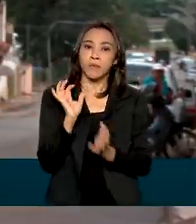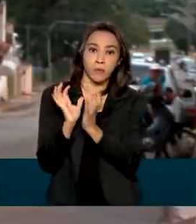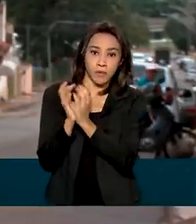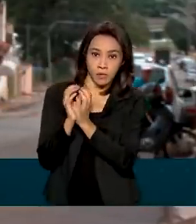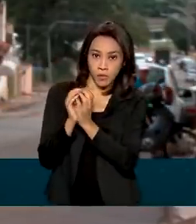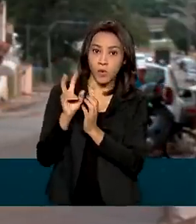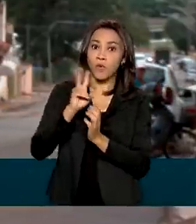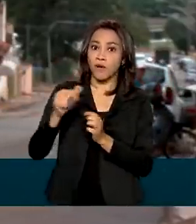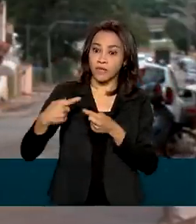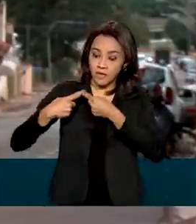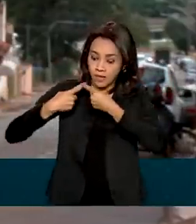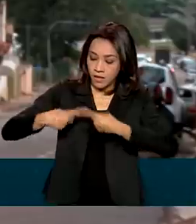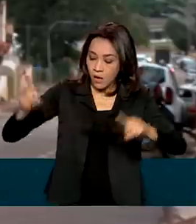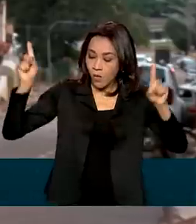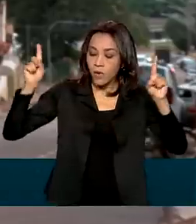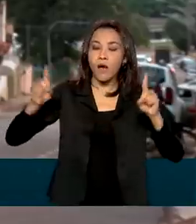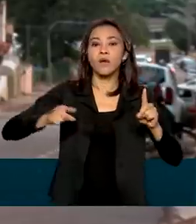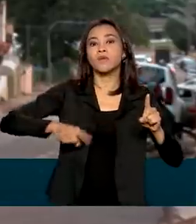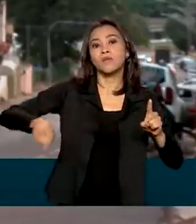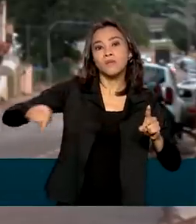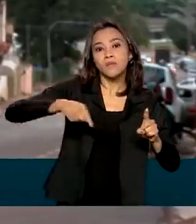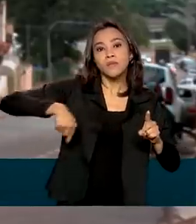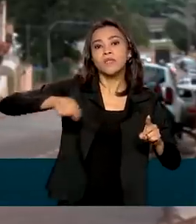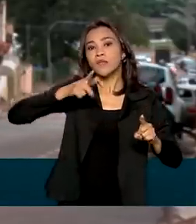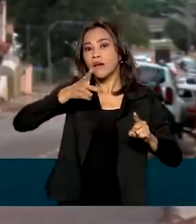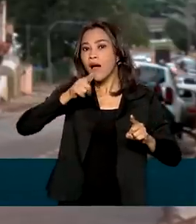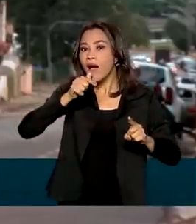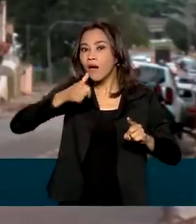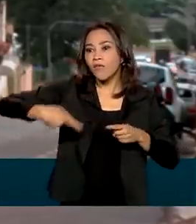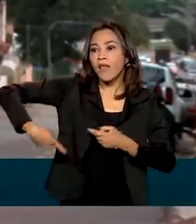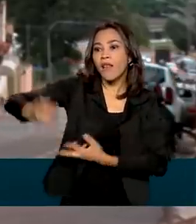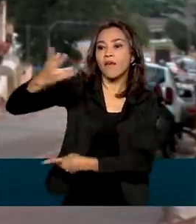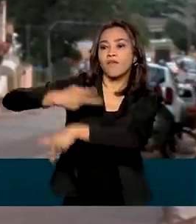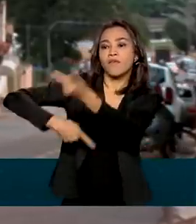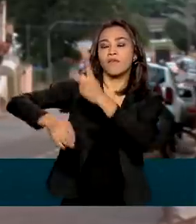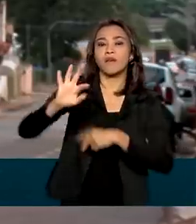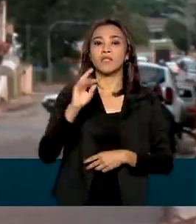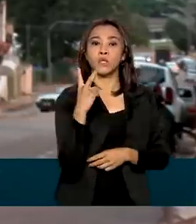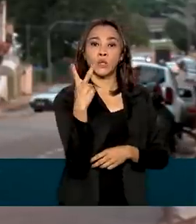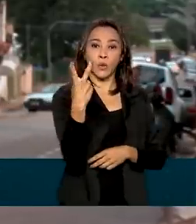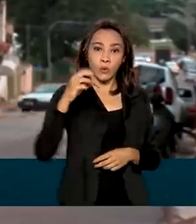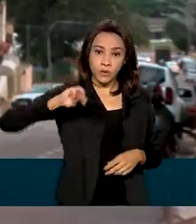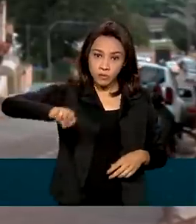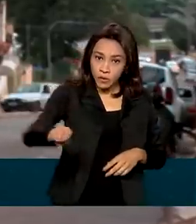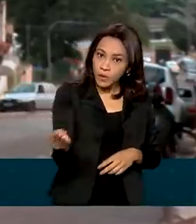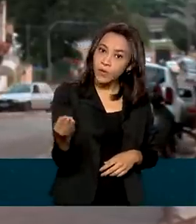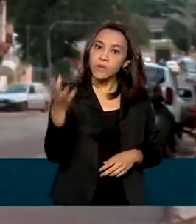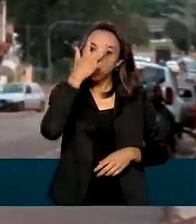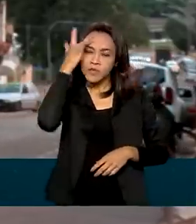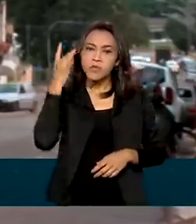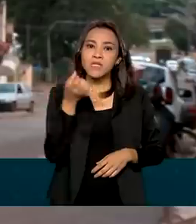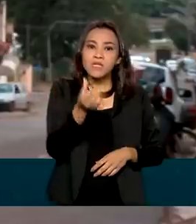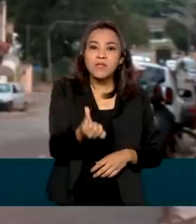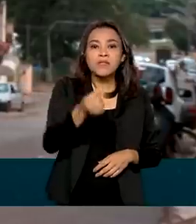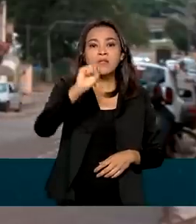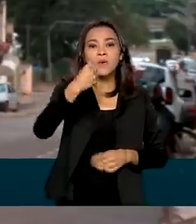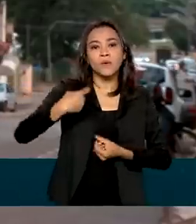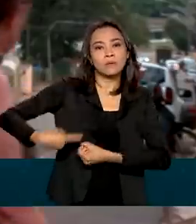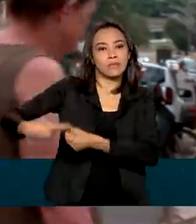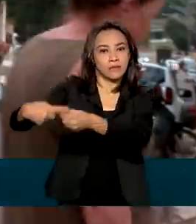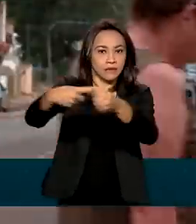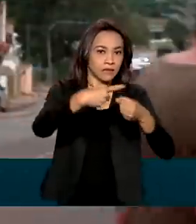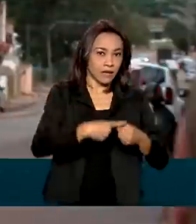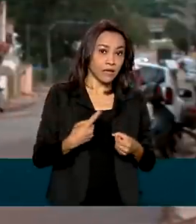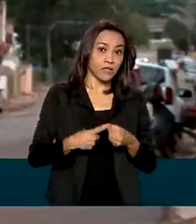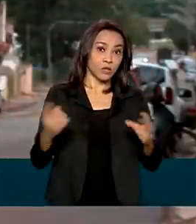será inaugurado o ramal do Agreste, que levará água a mais de 2 milhões de pessoas em 68 cidades da região. O